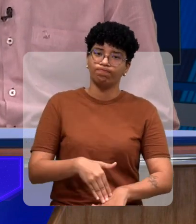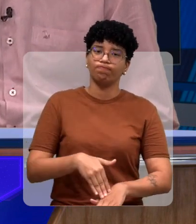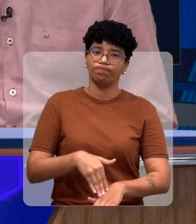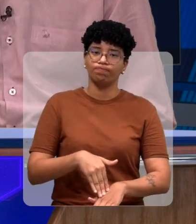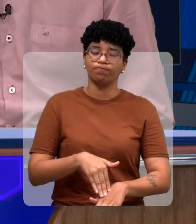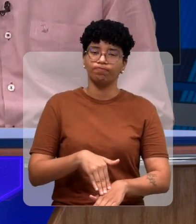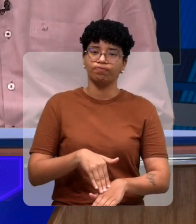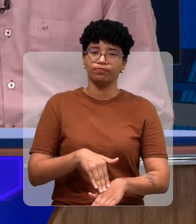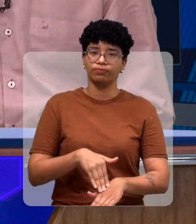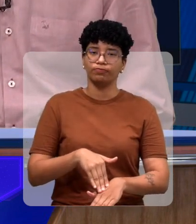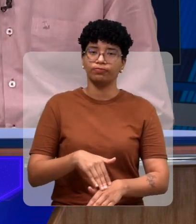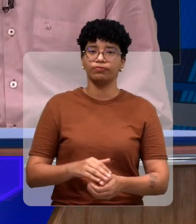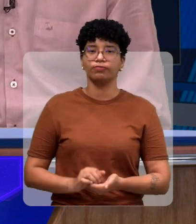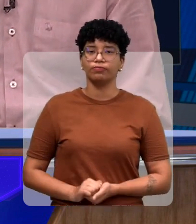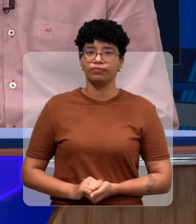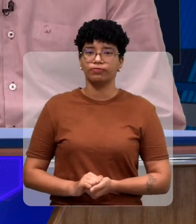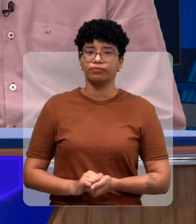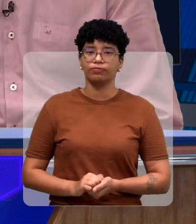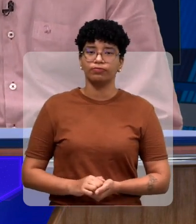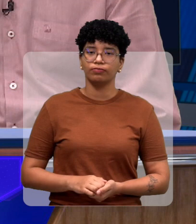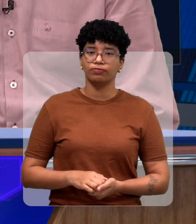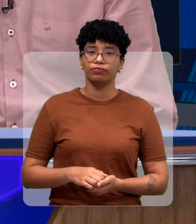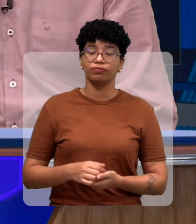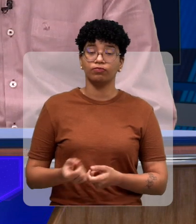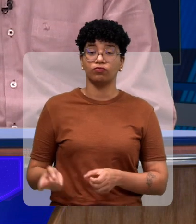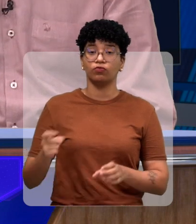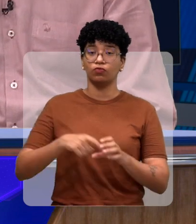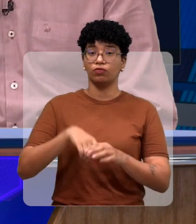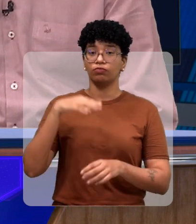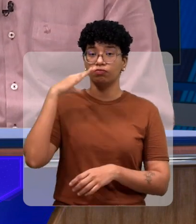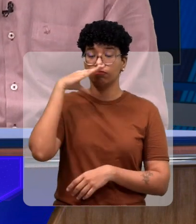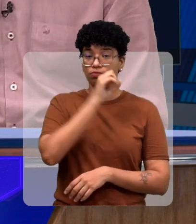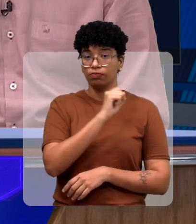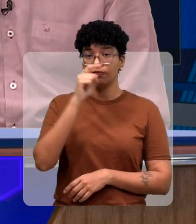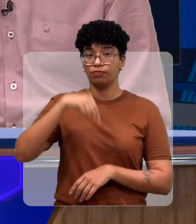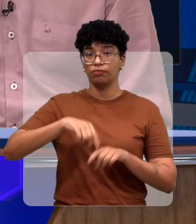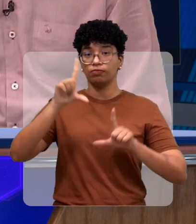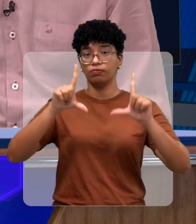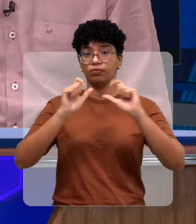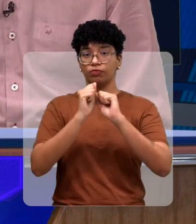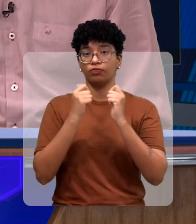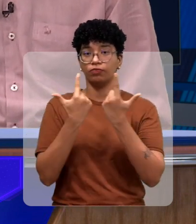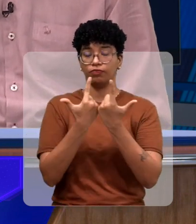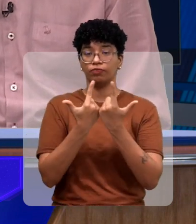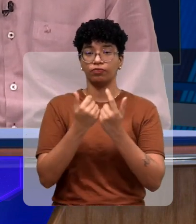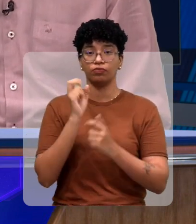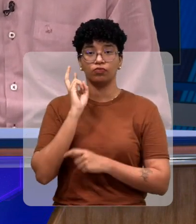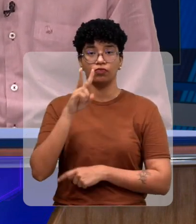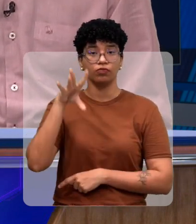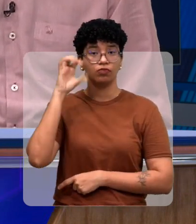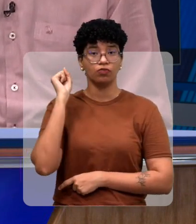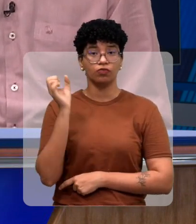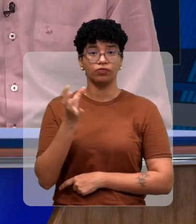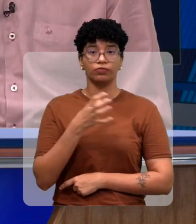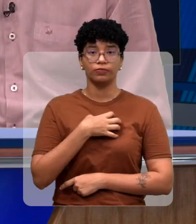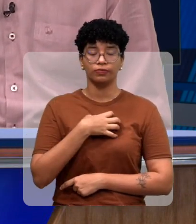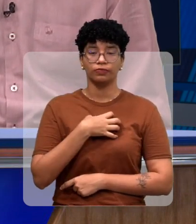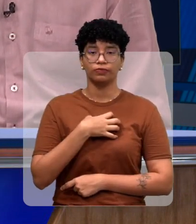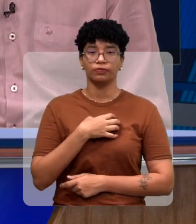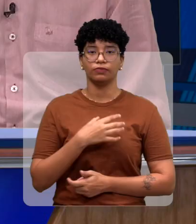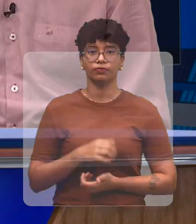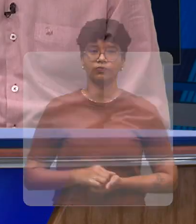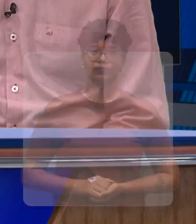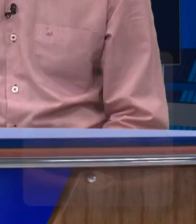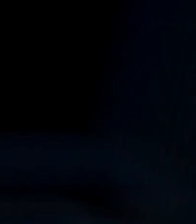capacitismo dito isto nós estaremos de volta no sábado aqui na TV Assembleia no Ver, Ouvir